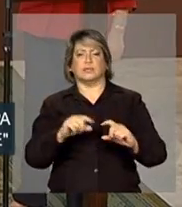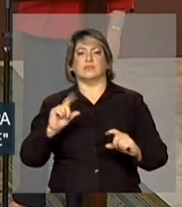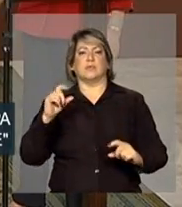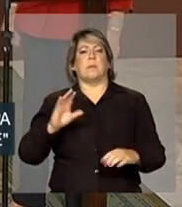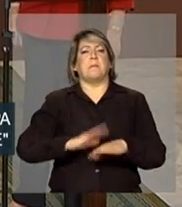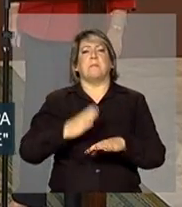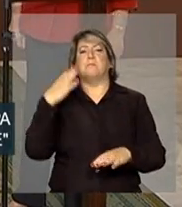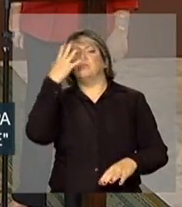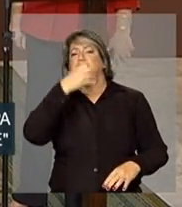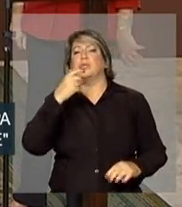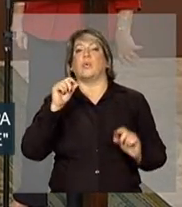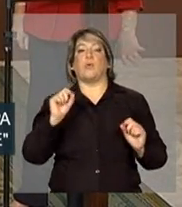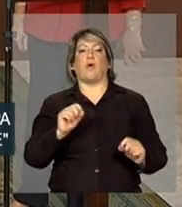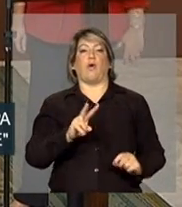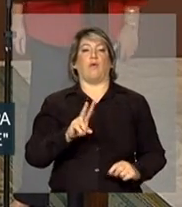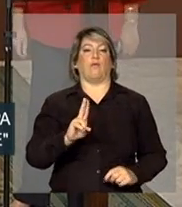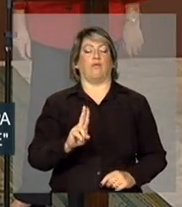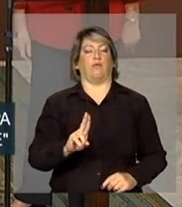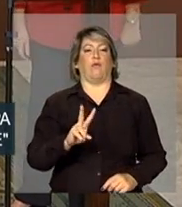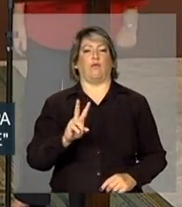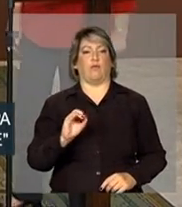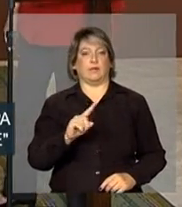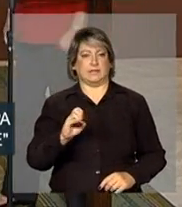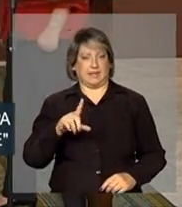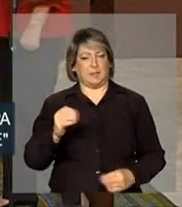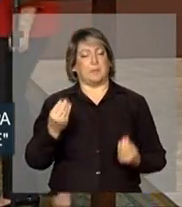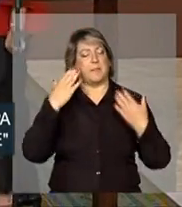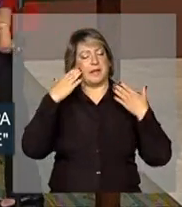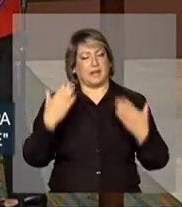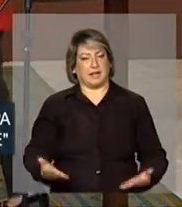mais bonito do que a vuvuzela. Muito obrigada.